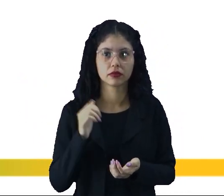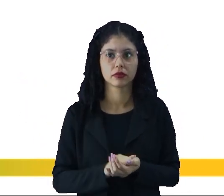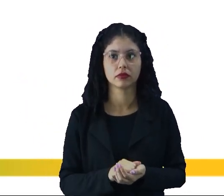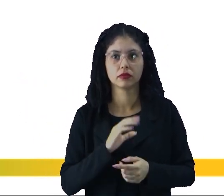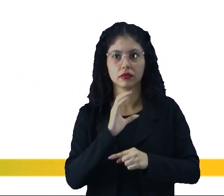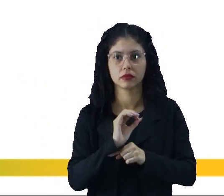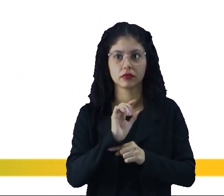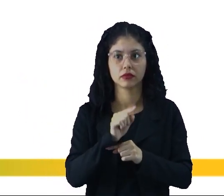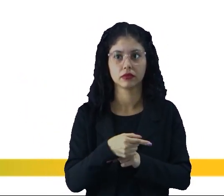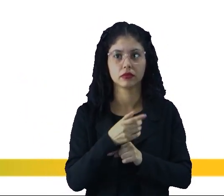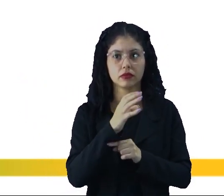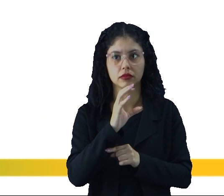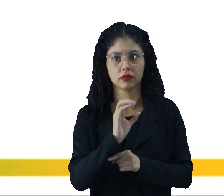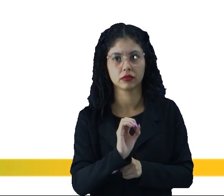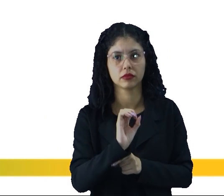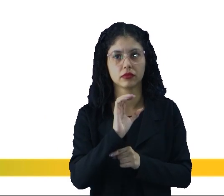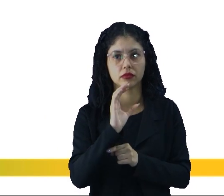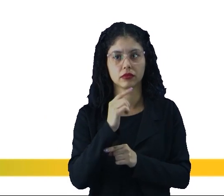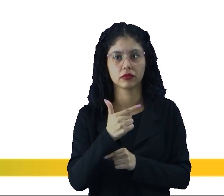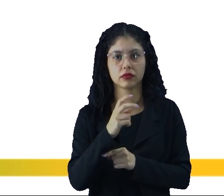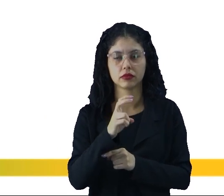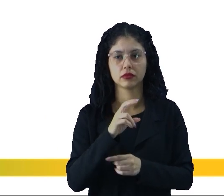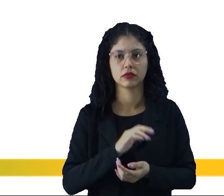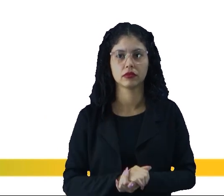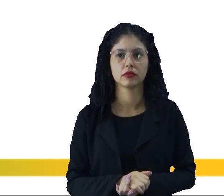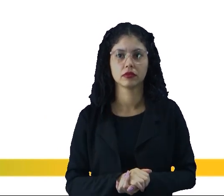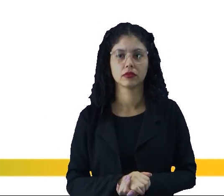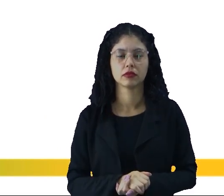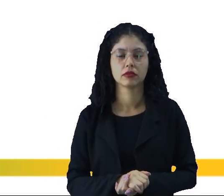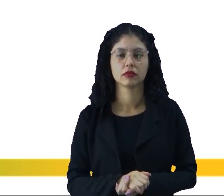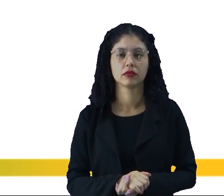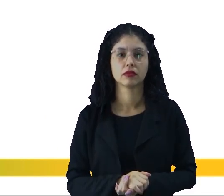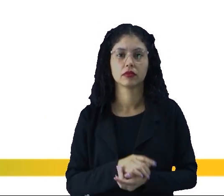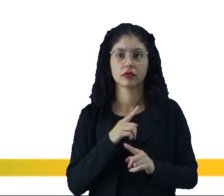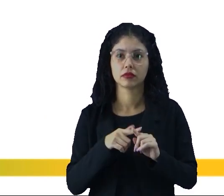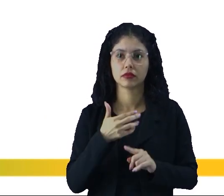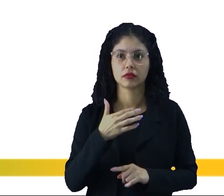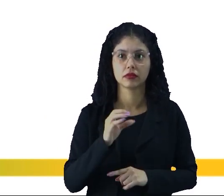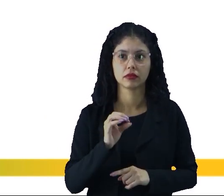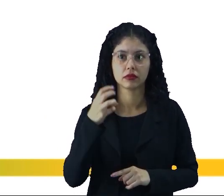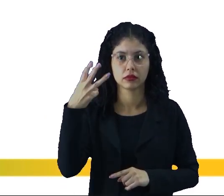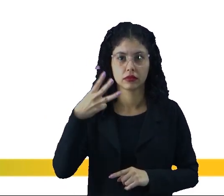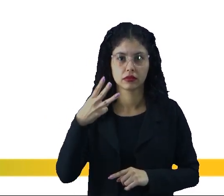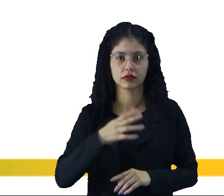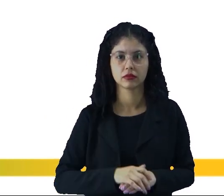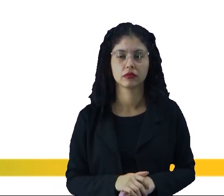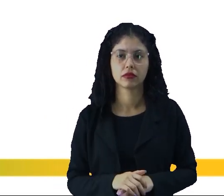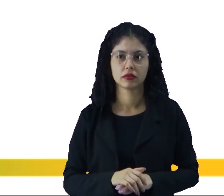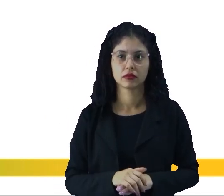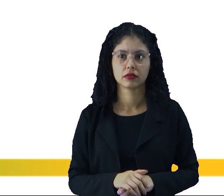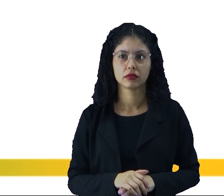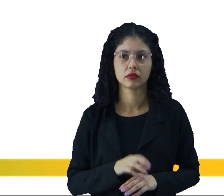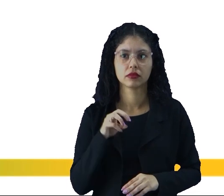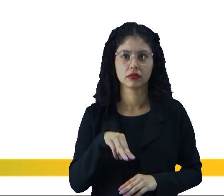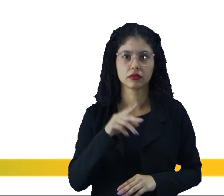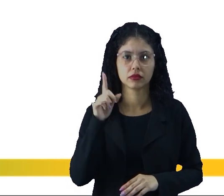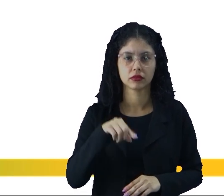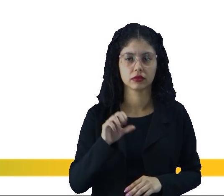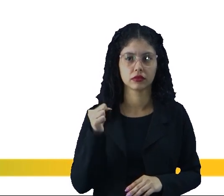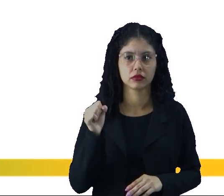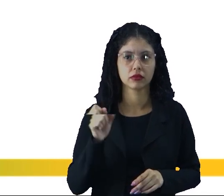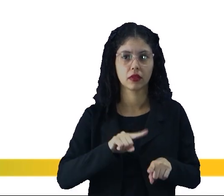0,025 vezes 10 a terceira metros por segundo